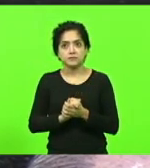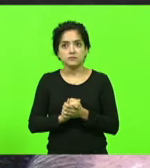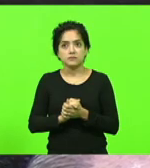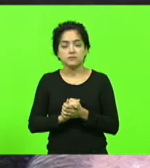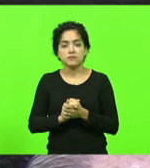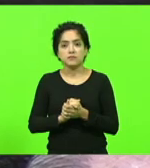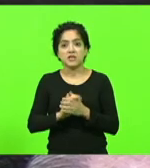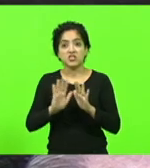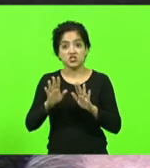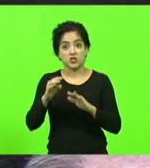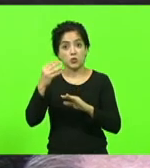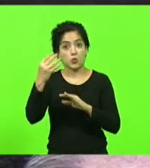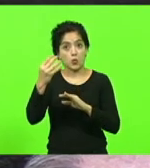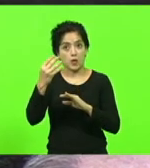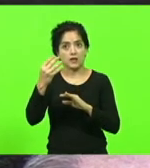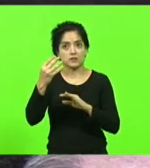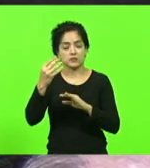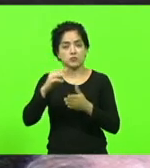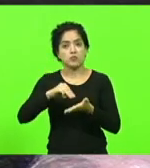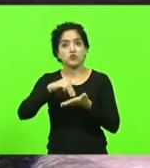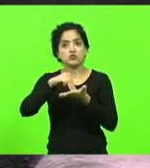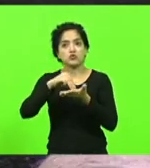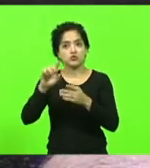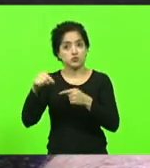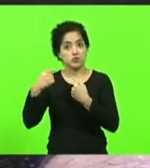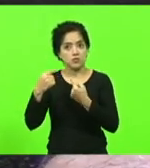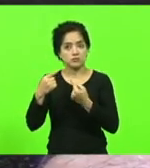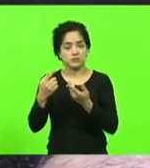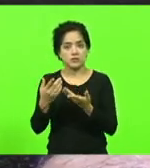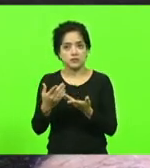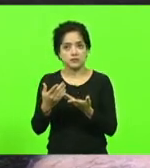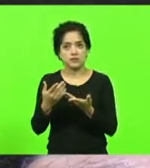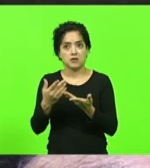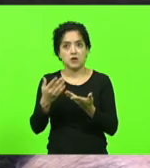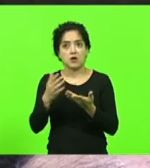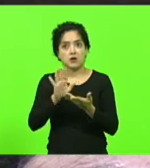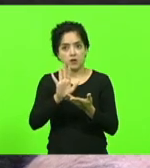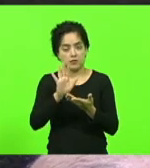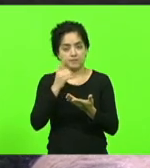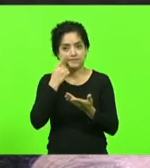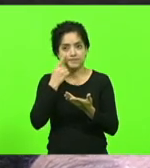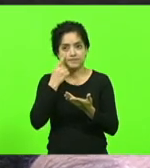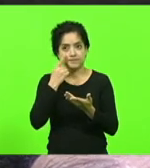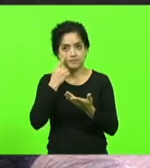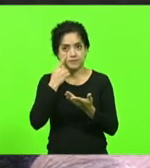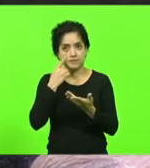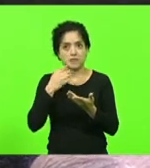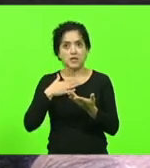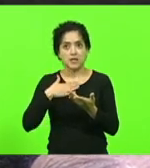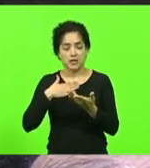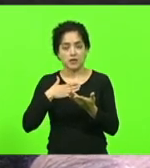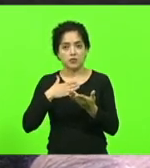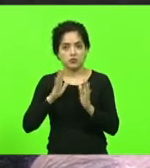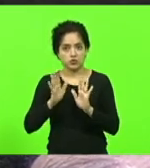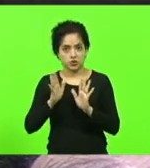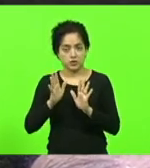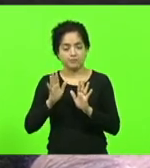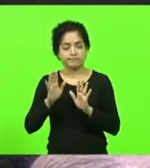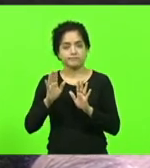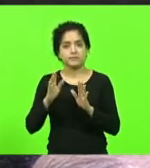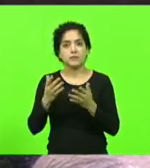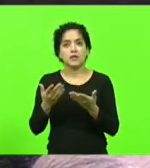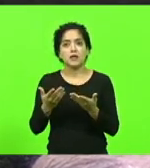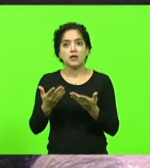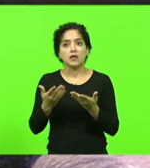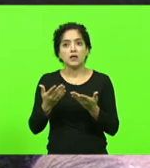moções de repúdio contra você. Então olha aí o diálogo entre os poderes. Eu mesmo como já bem disse fui alvo. Bom, olha o que